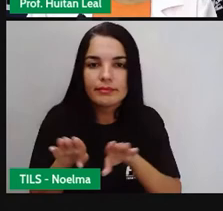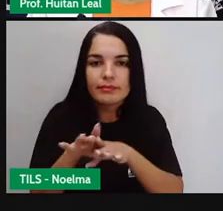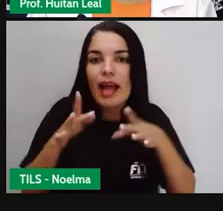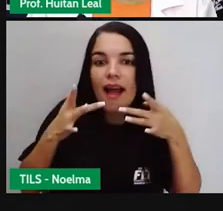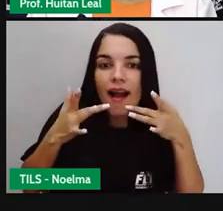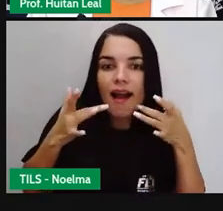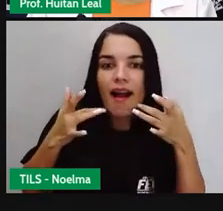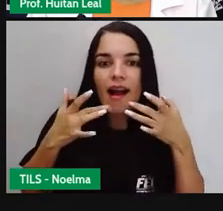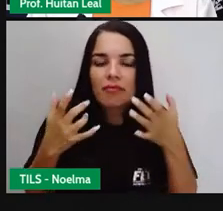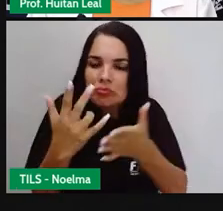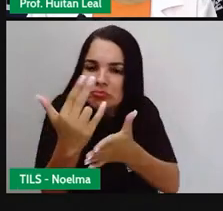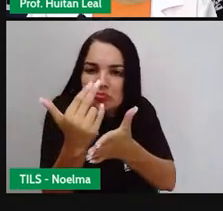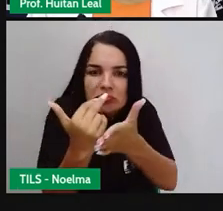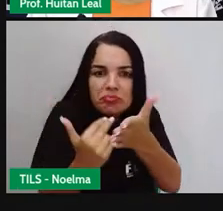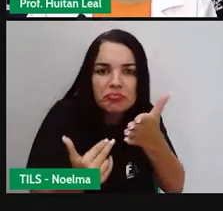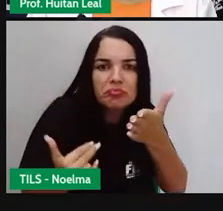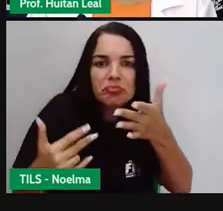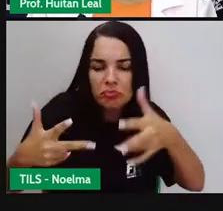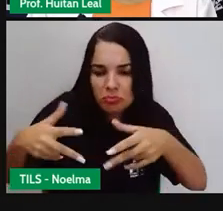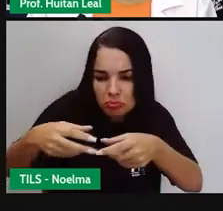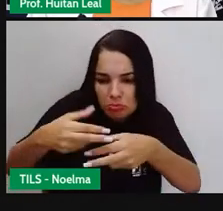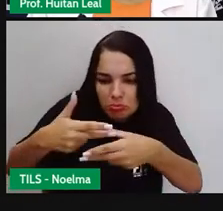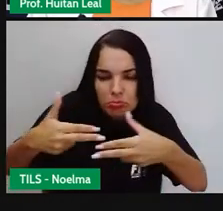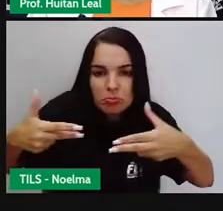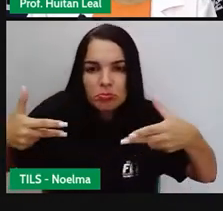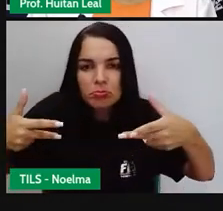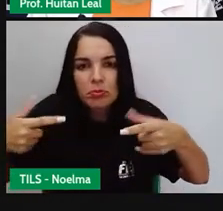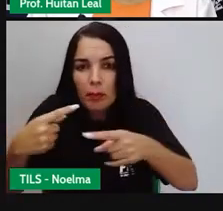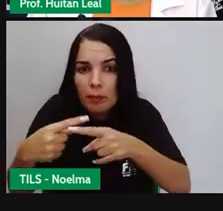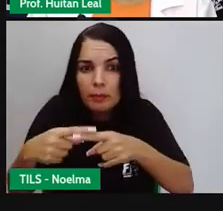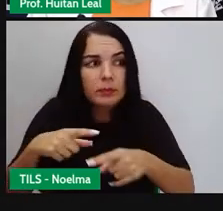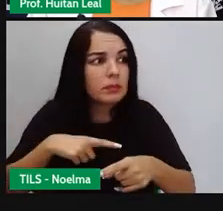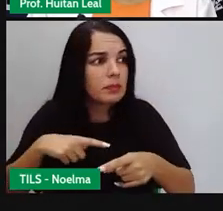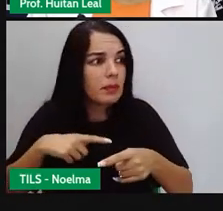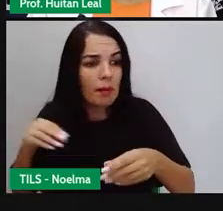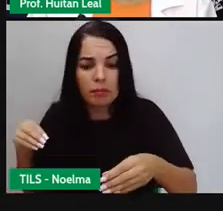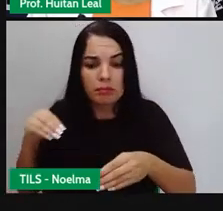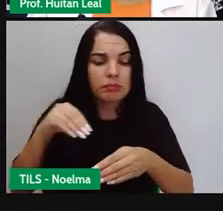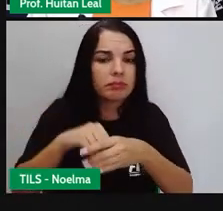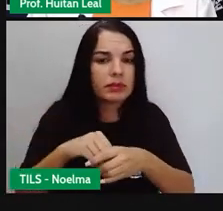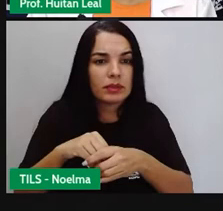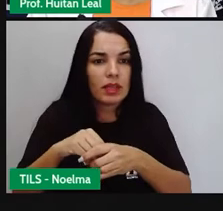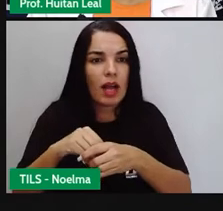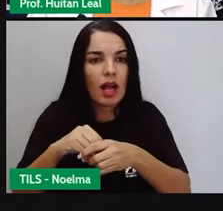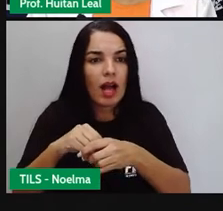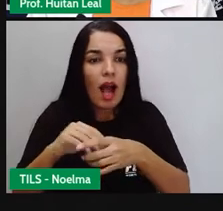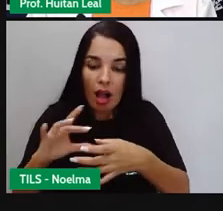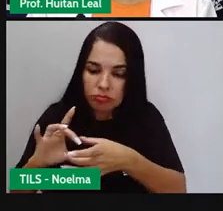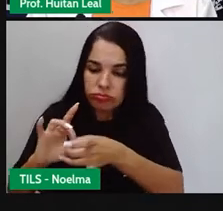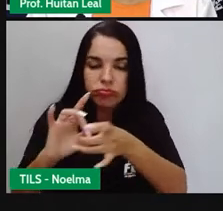respeito à convivência? O que